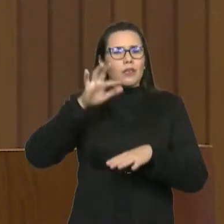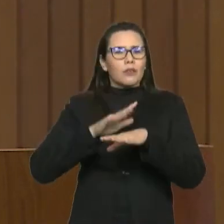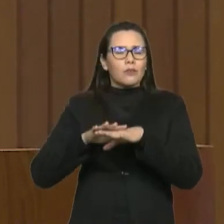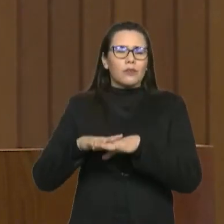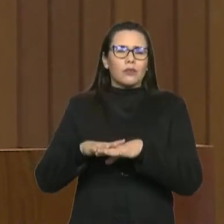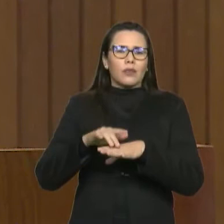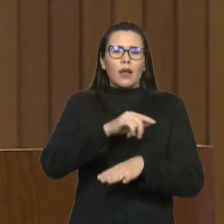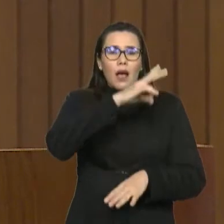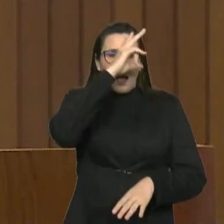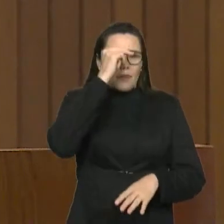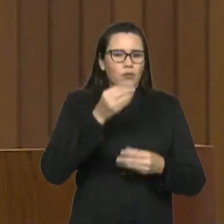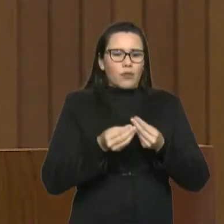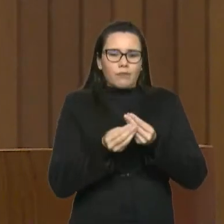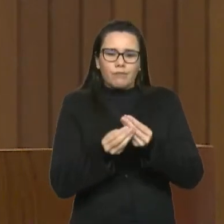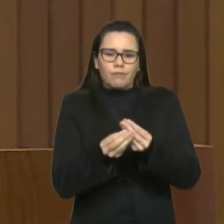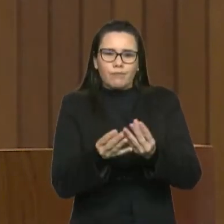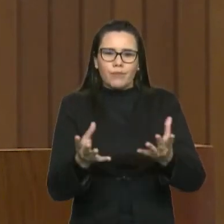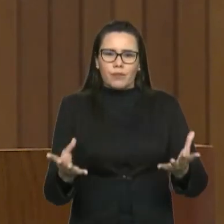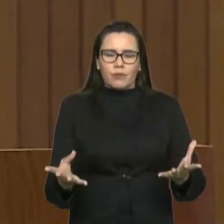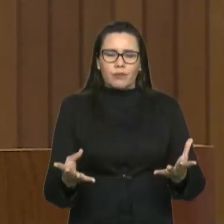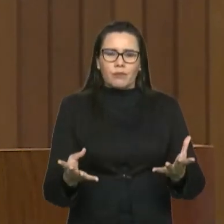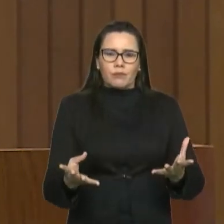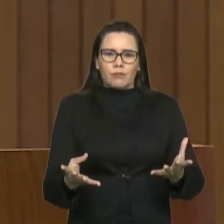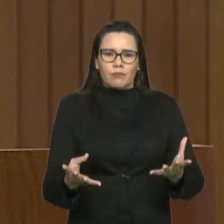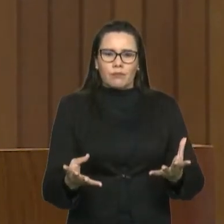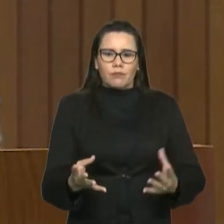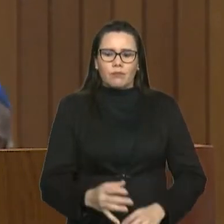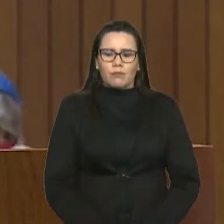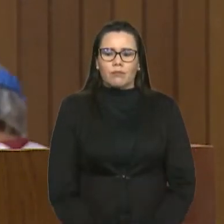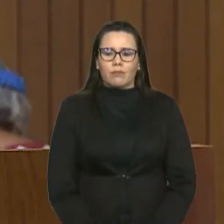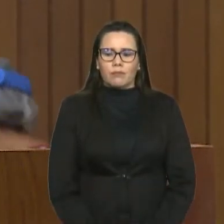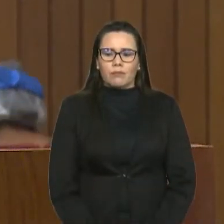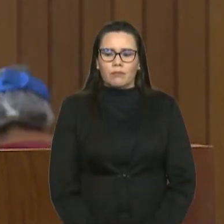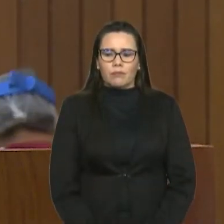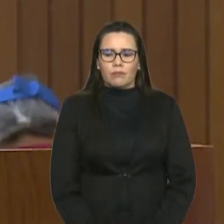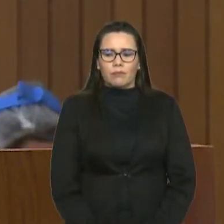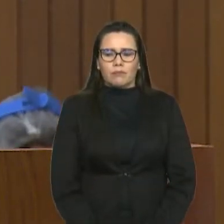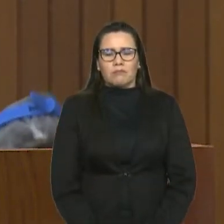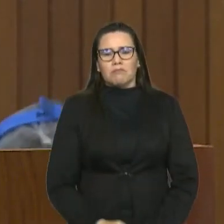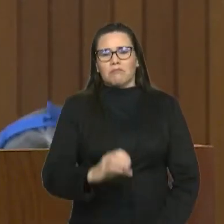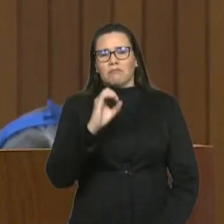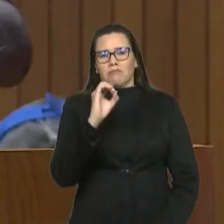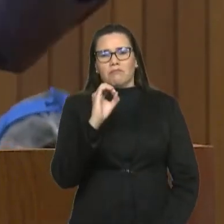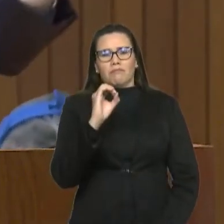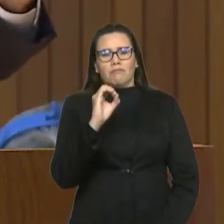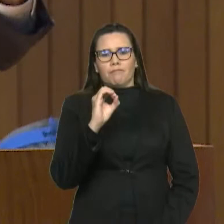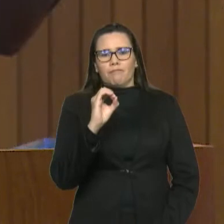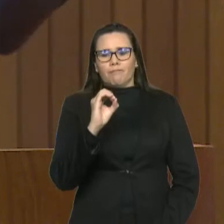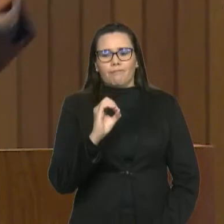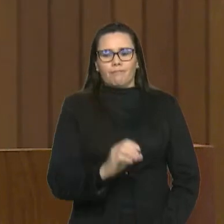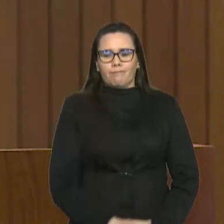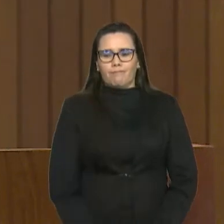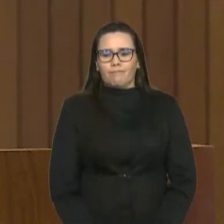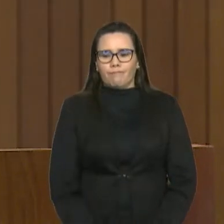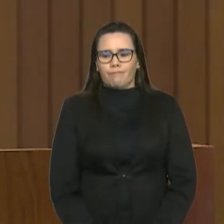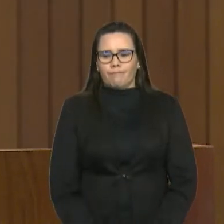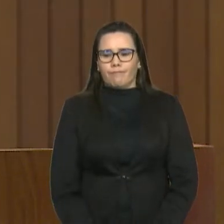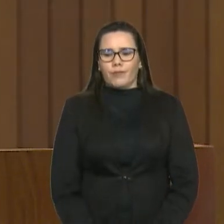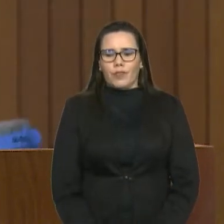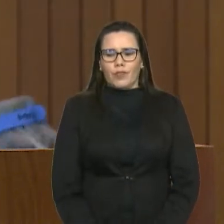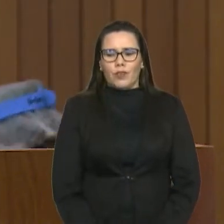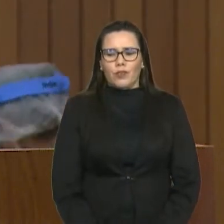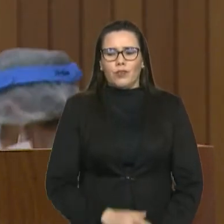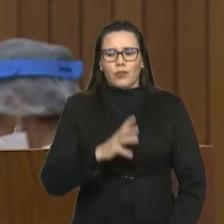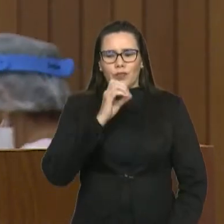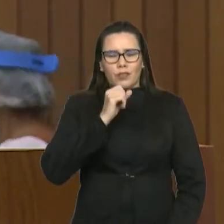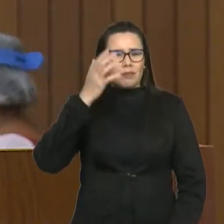para prevenir, para evitar a leishmaniose? Nenhuma. Só no último final de semana nós